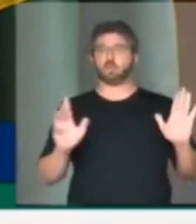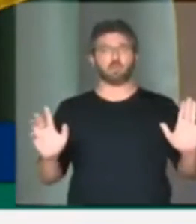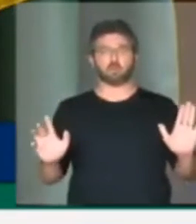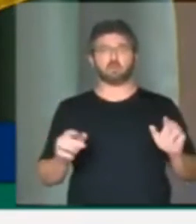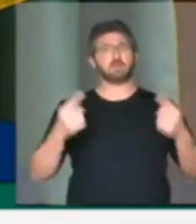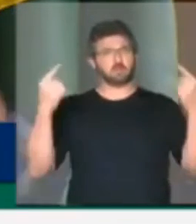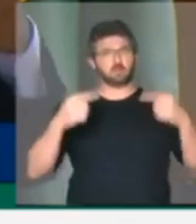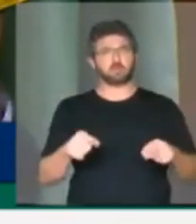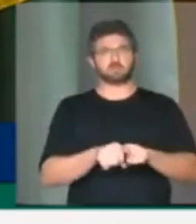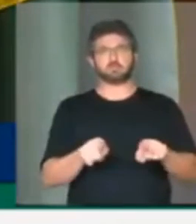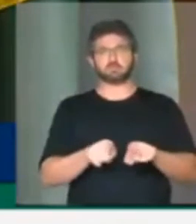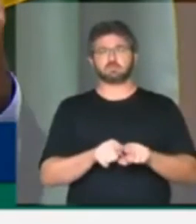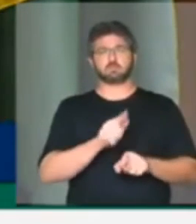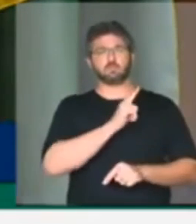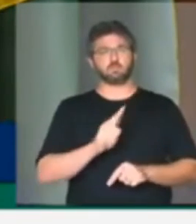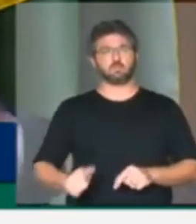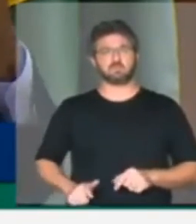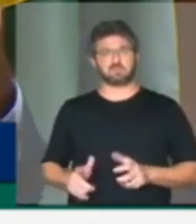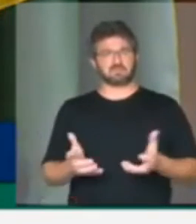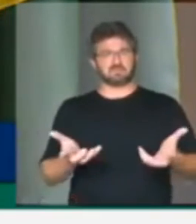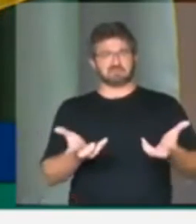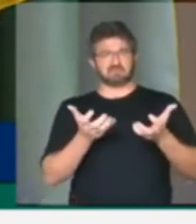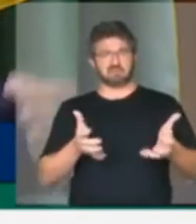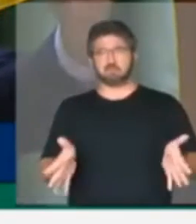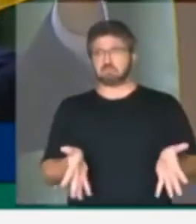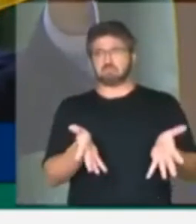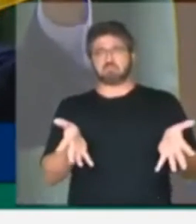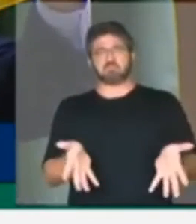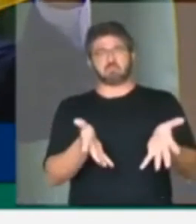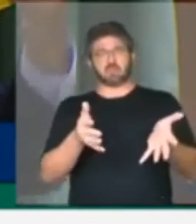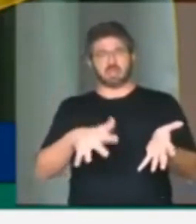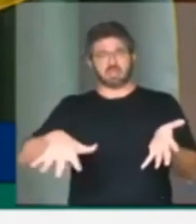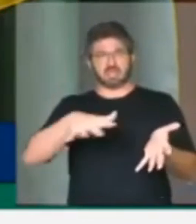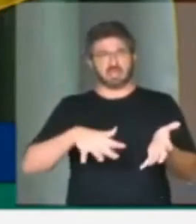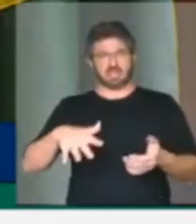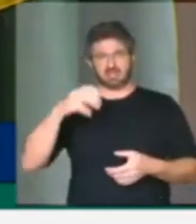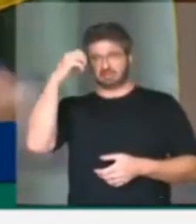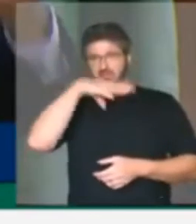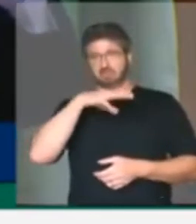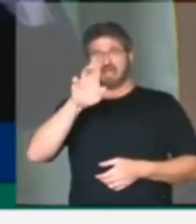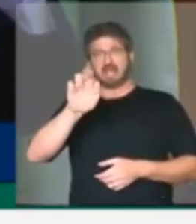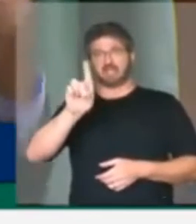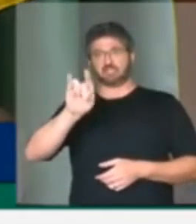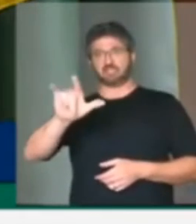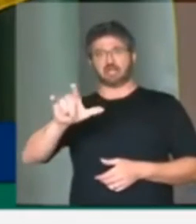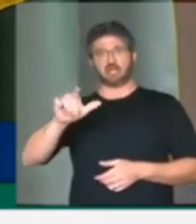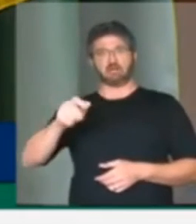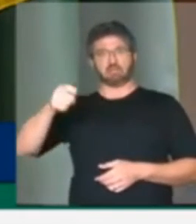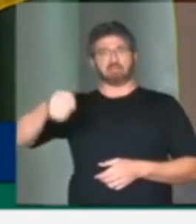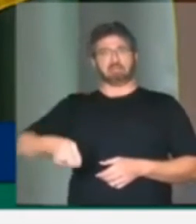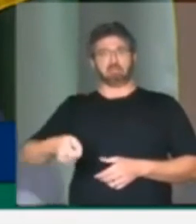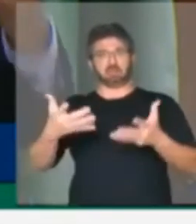contrários ao governo querer estimular setores radicais que não aceitam a